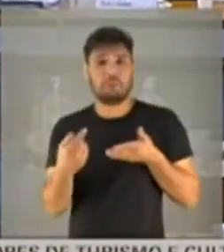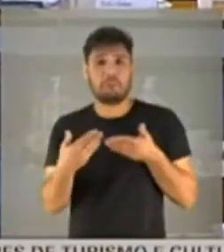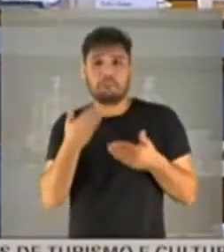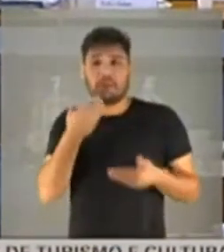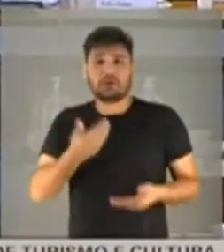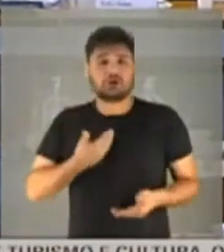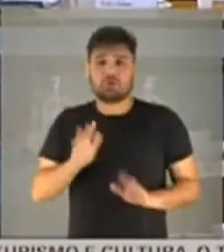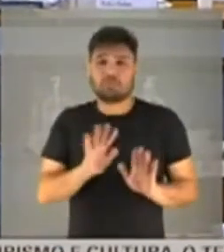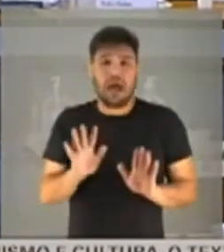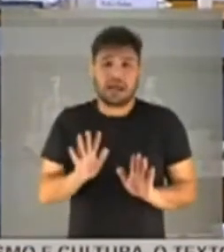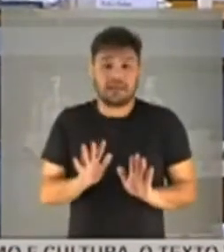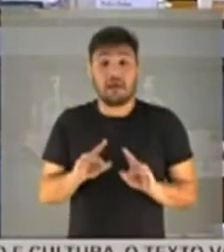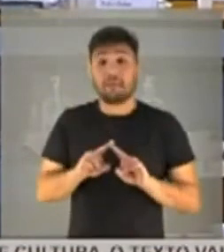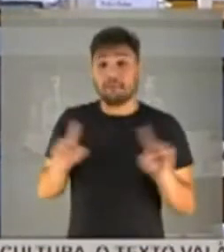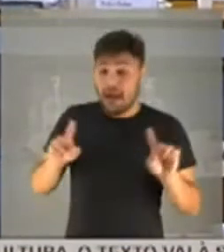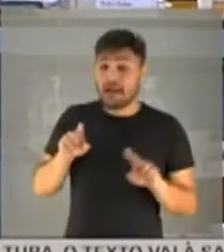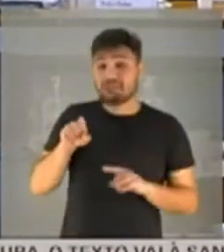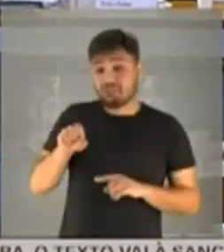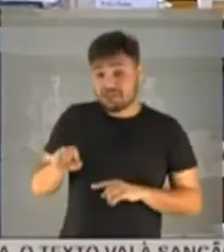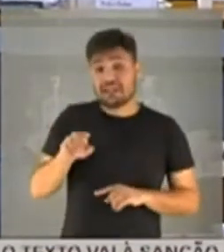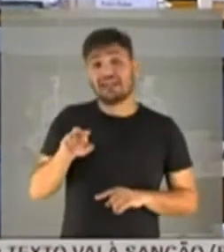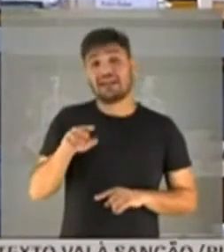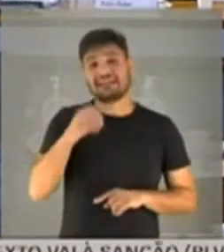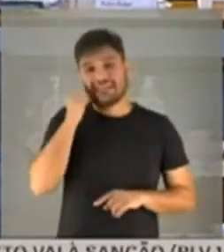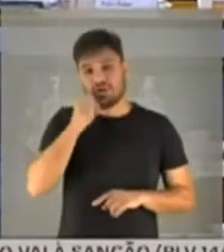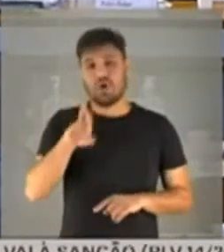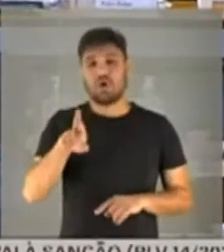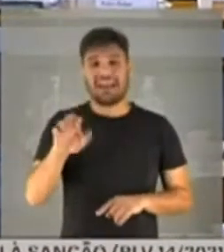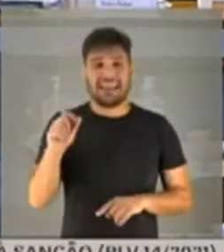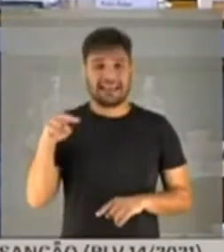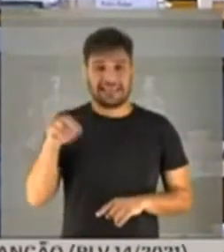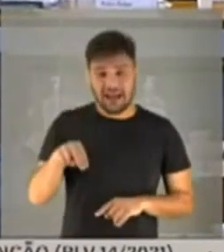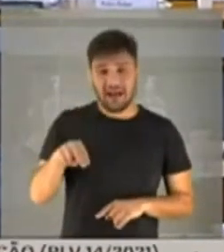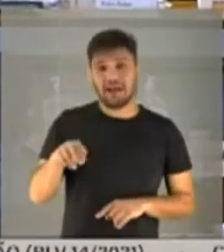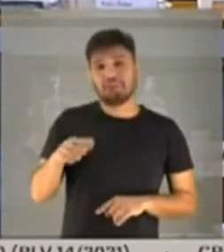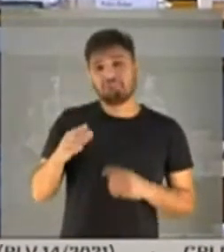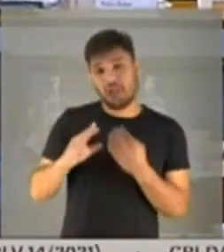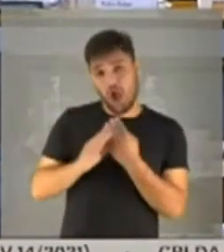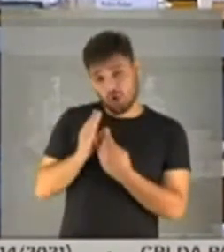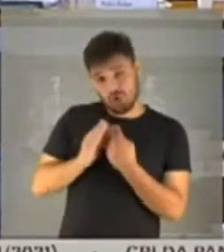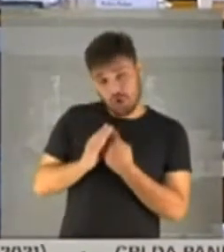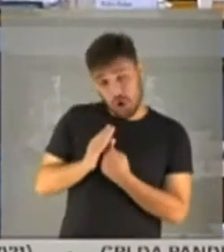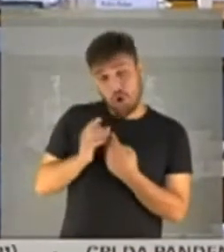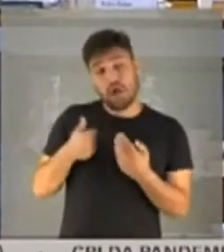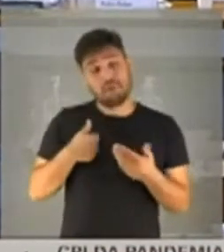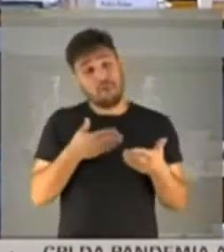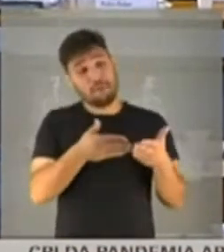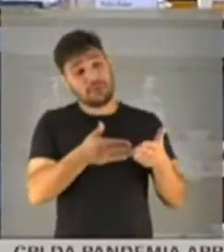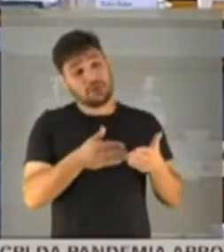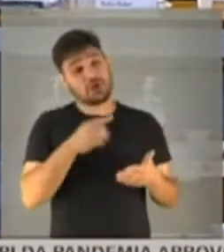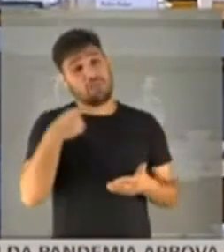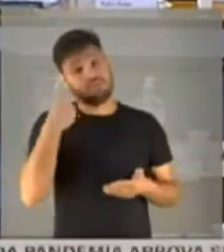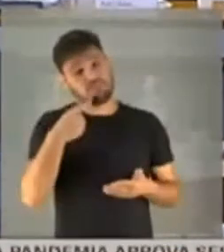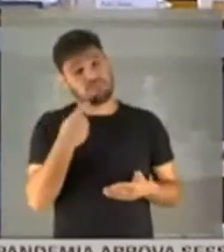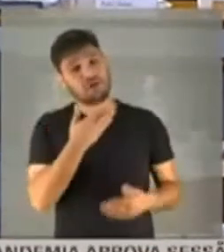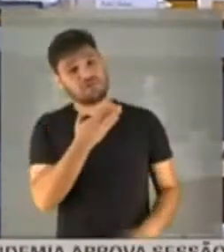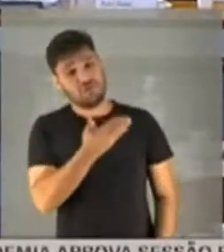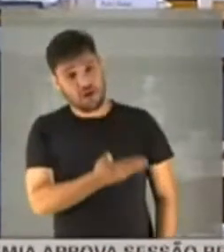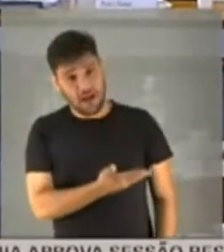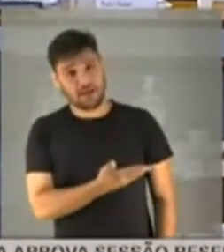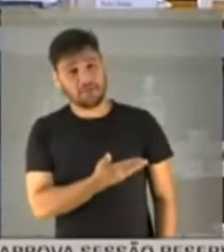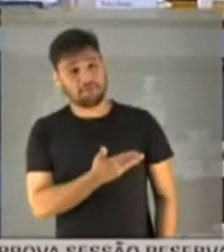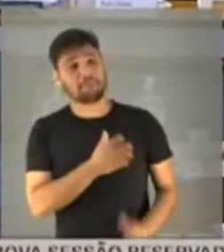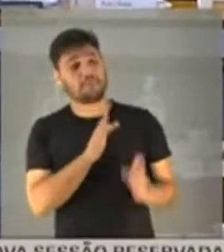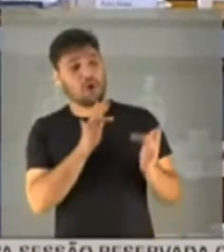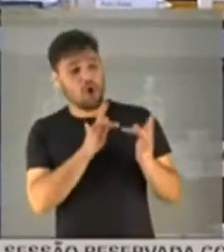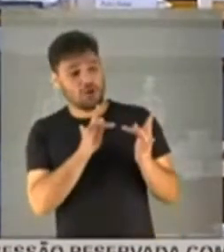mas mesmo assim, com a sua recomendação, senador Renan, irei pedir para que os advogados, a Secretaria da Mesa